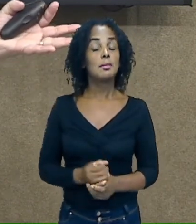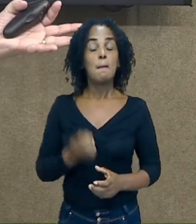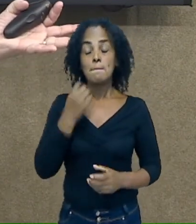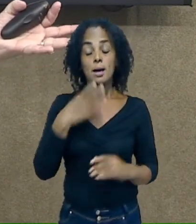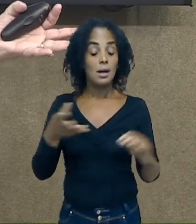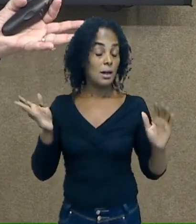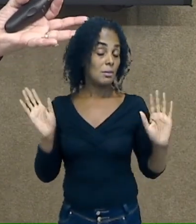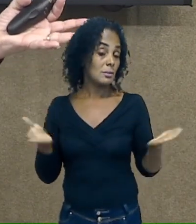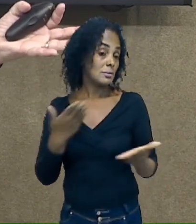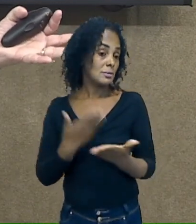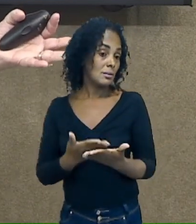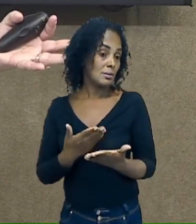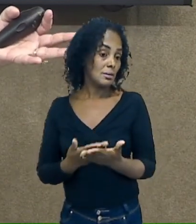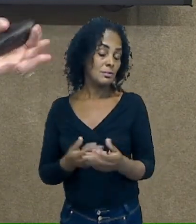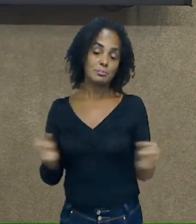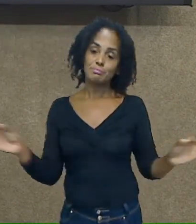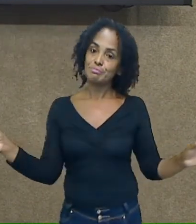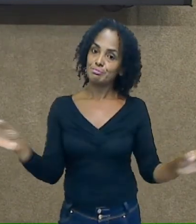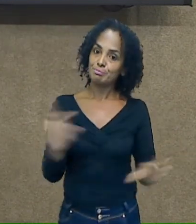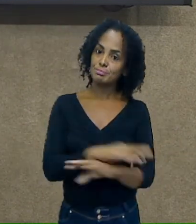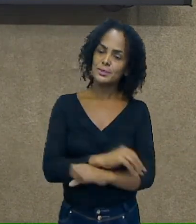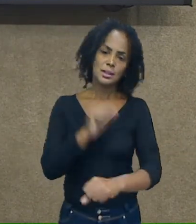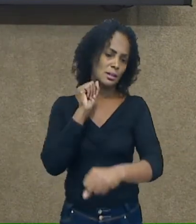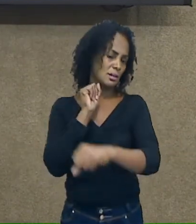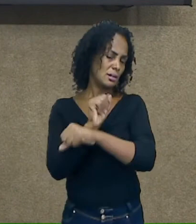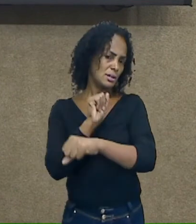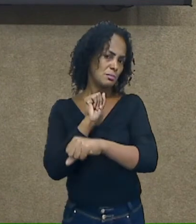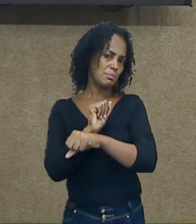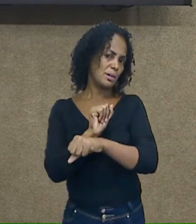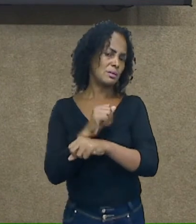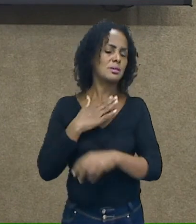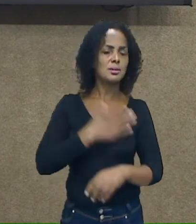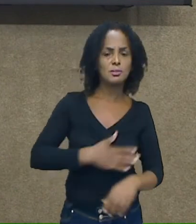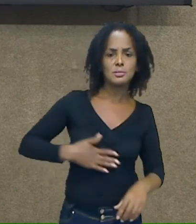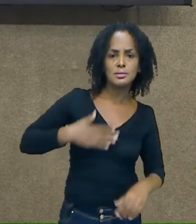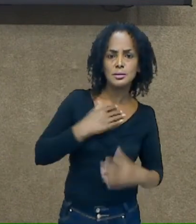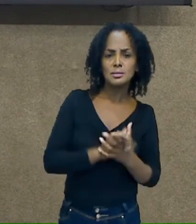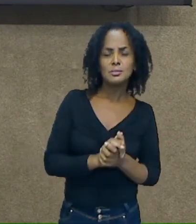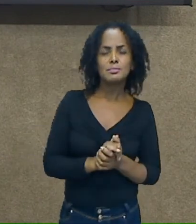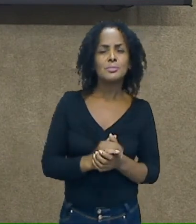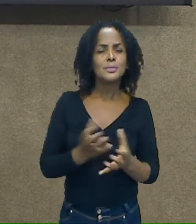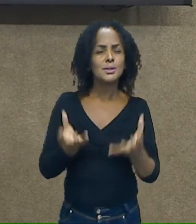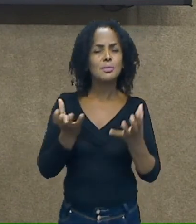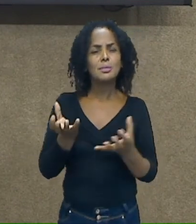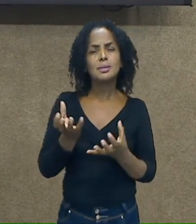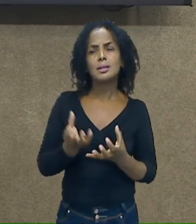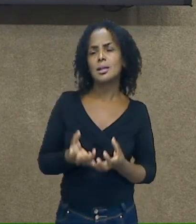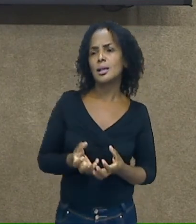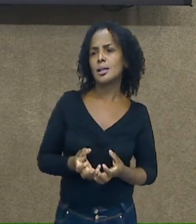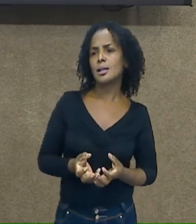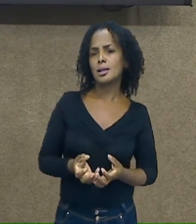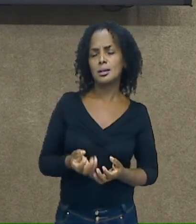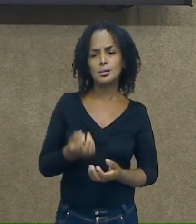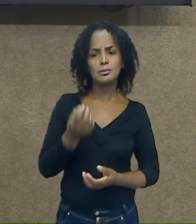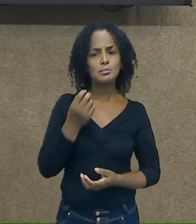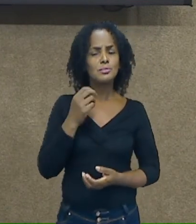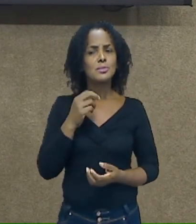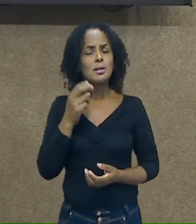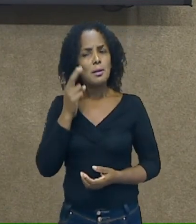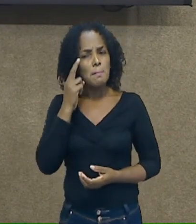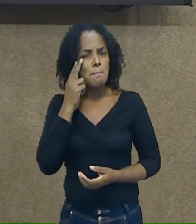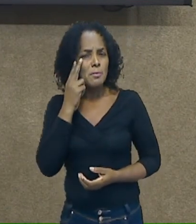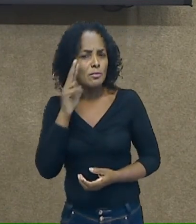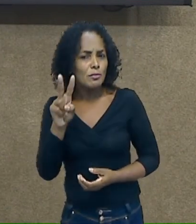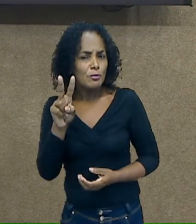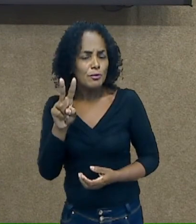aula já vai ficando por aqui. Eu espero que vocês tenham gostado. E o que eu quero realmente que vocês fixem aí no